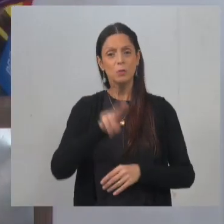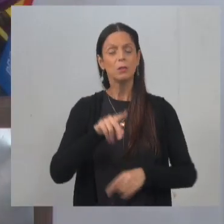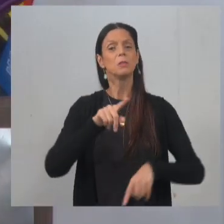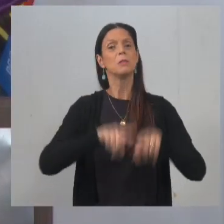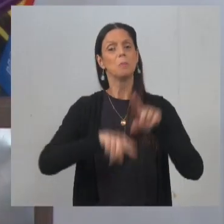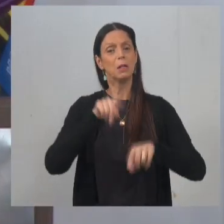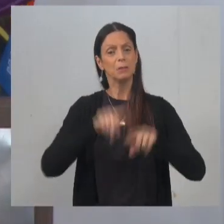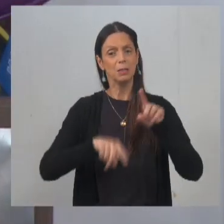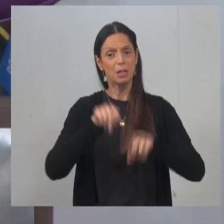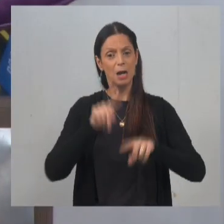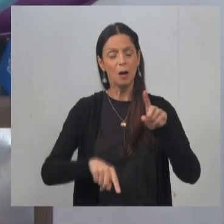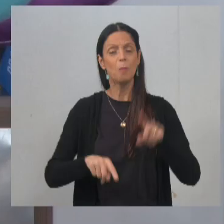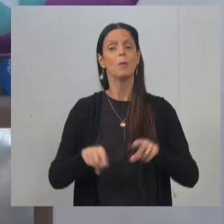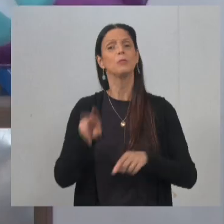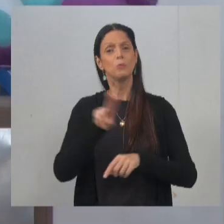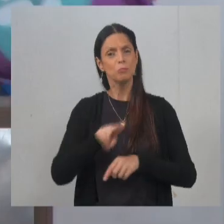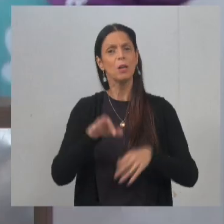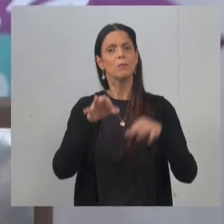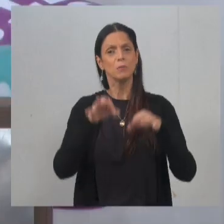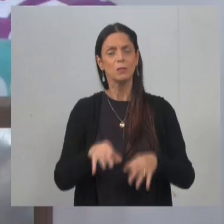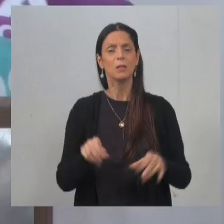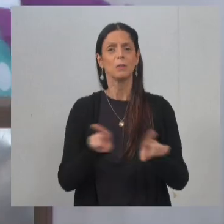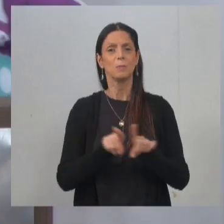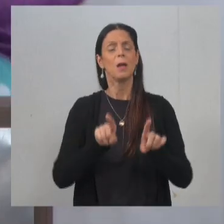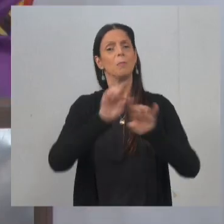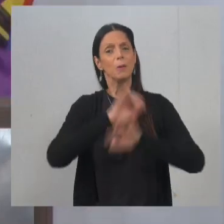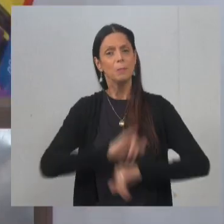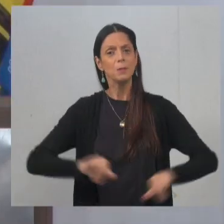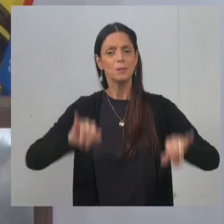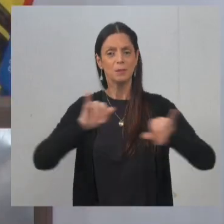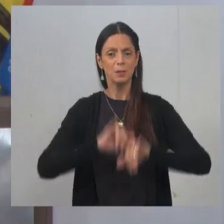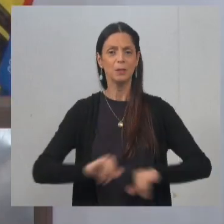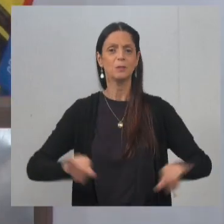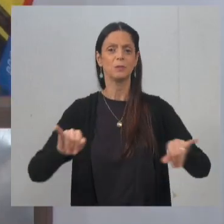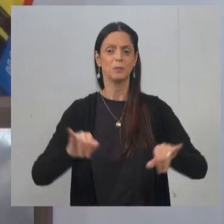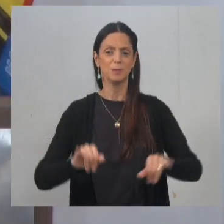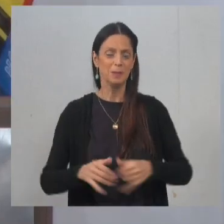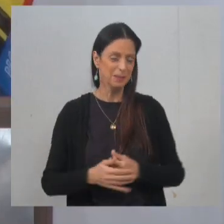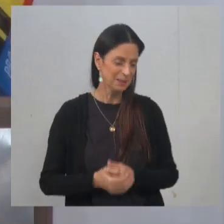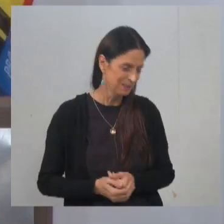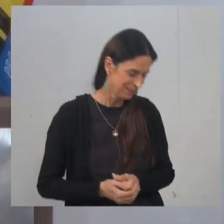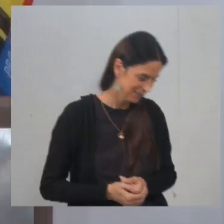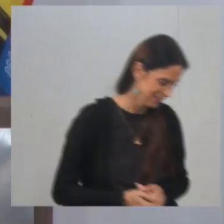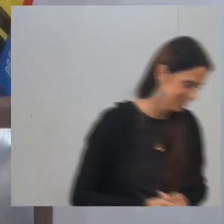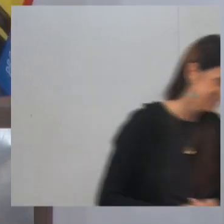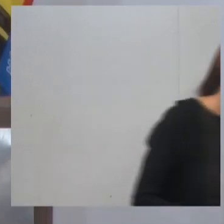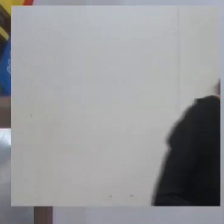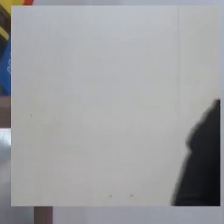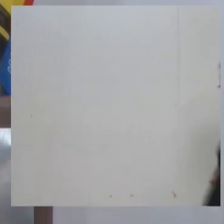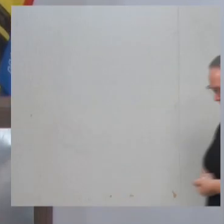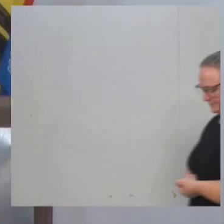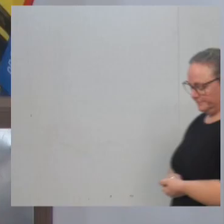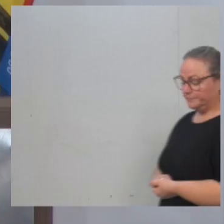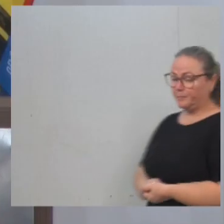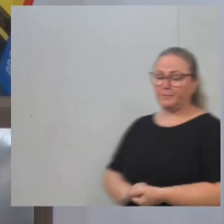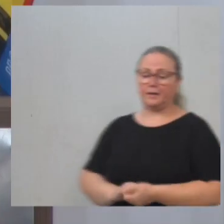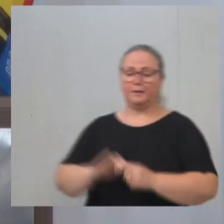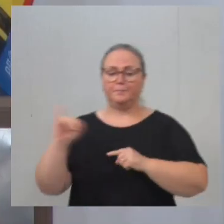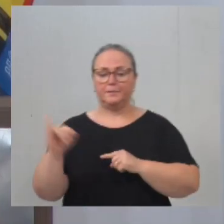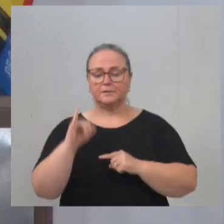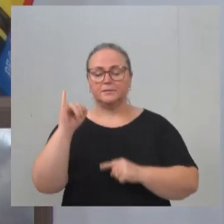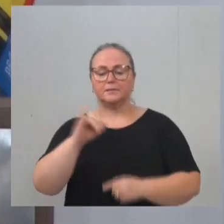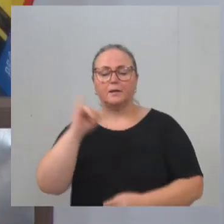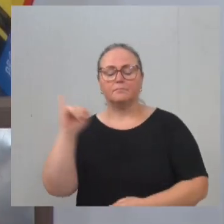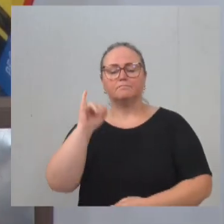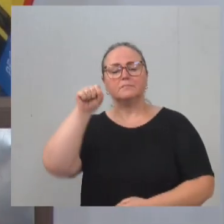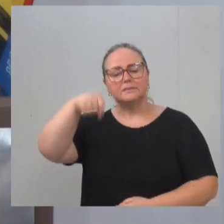para que a gente possa ter uma destinação também. Eu acho que é uma mensagem que a gente passa, da importância da gente repensar, sim, entender que